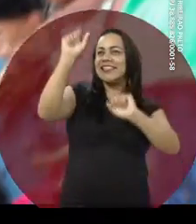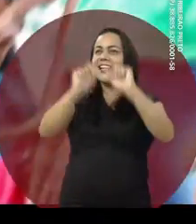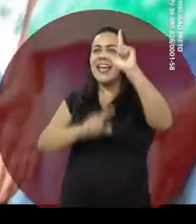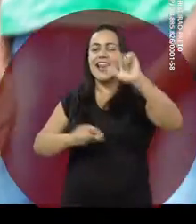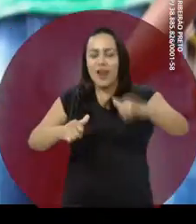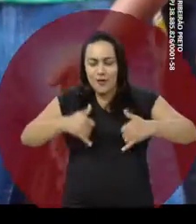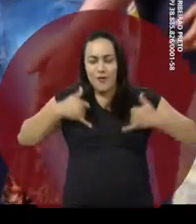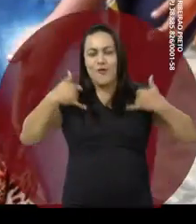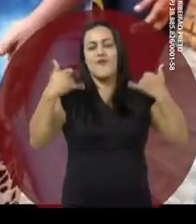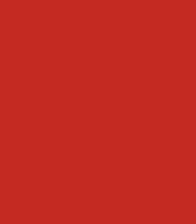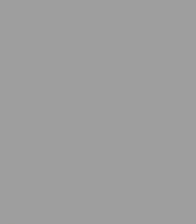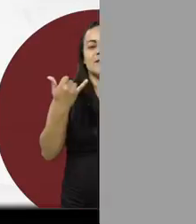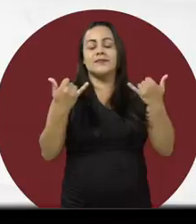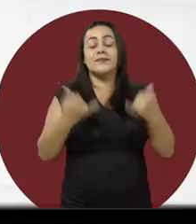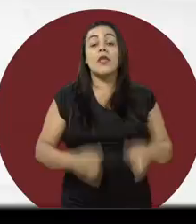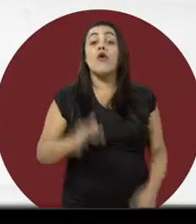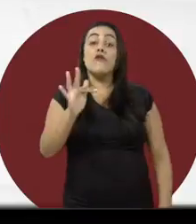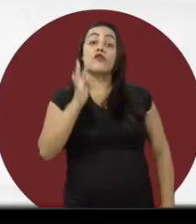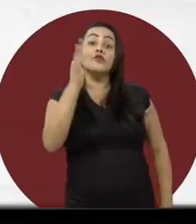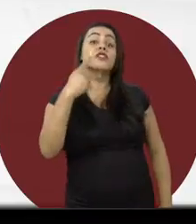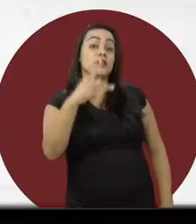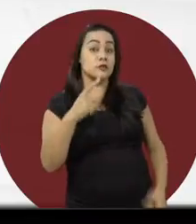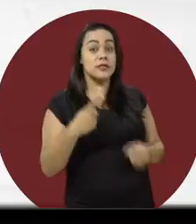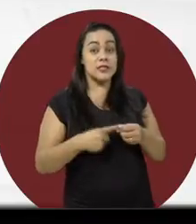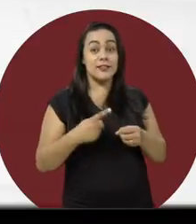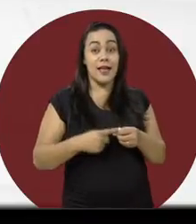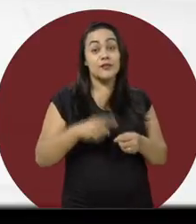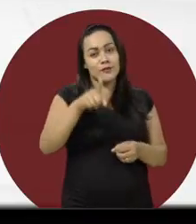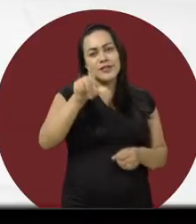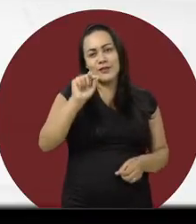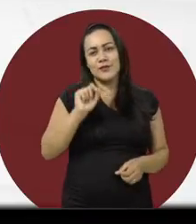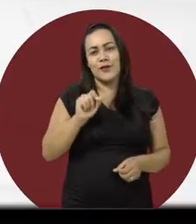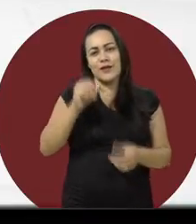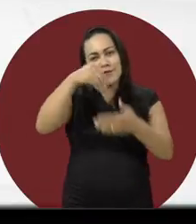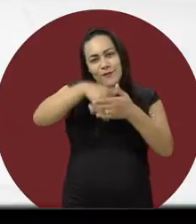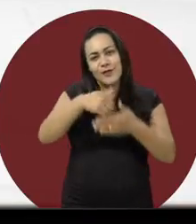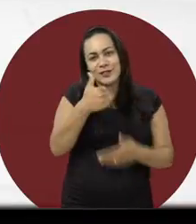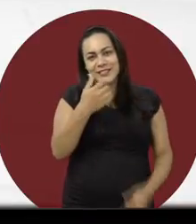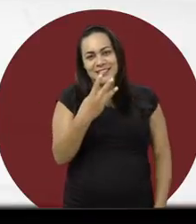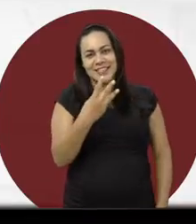dá o maior orgulho. O futuro da sua cidade depende de você. Vote 13. futuro da cidade depende de